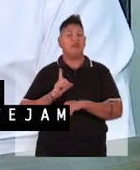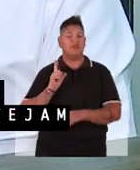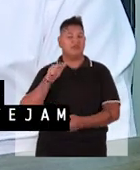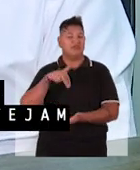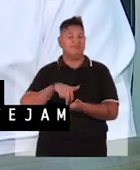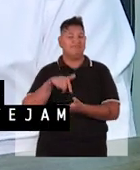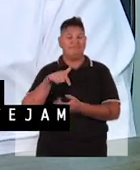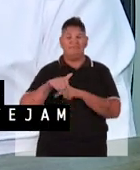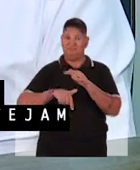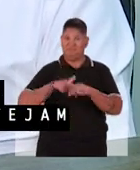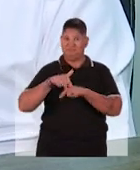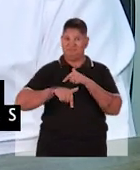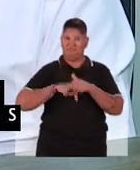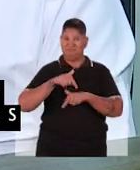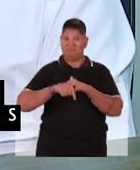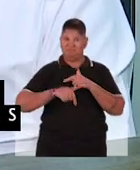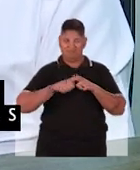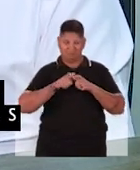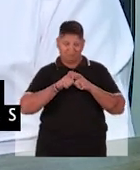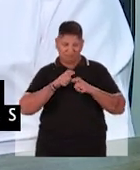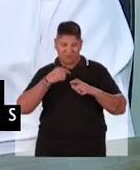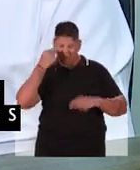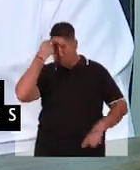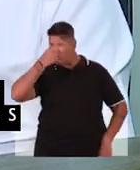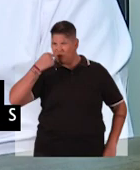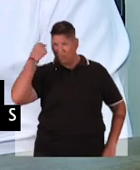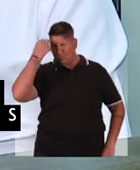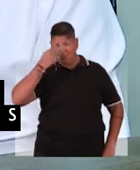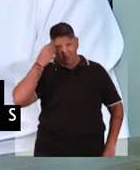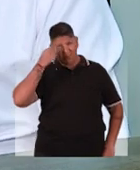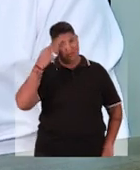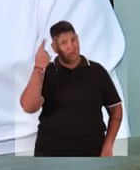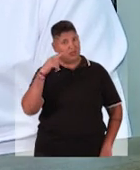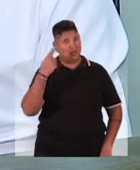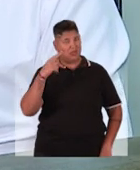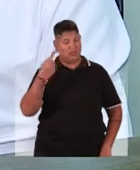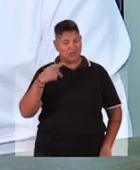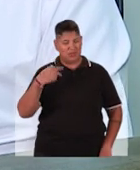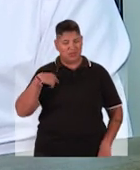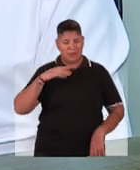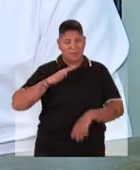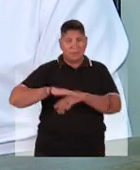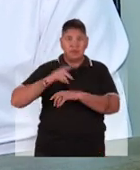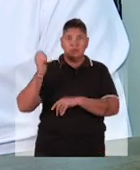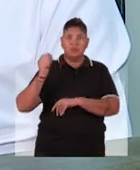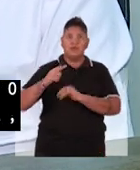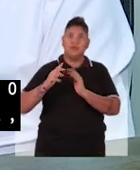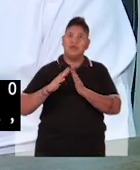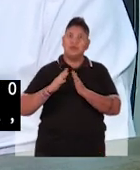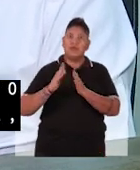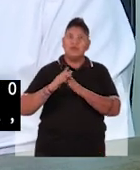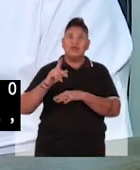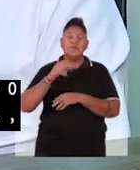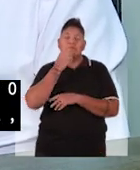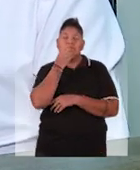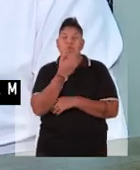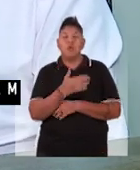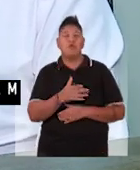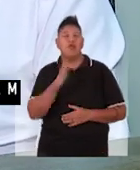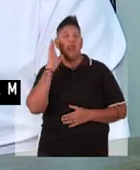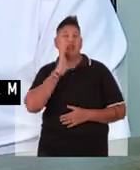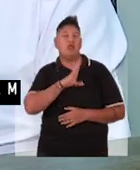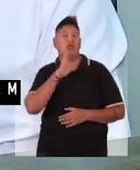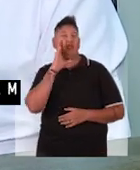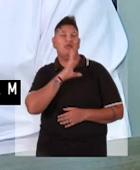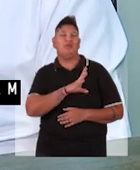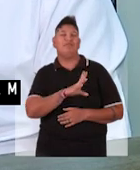que os momentos que eles estejam aqui, que sejam os momentos maiores do tempo do dia dele, ele passar mais tempo aqui do que em casa